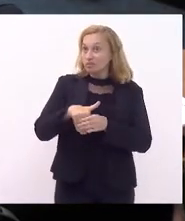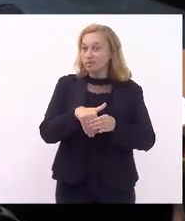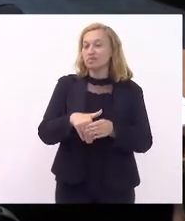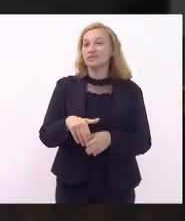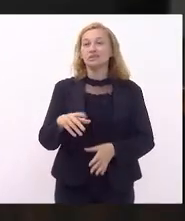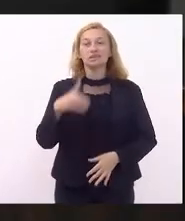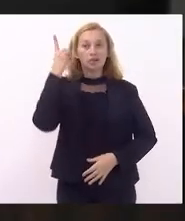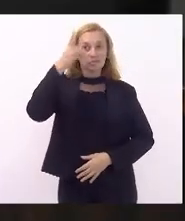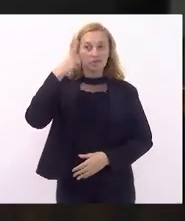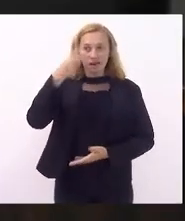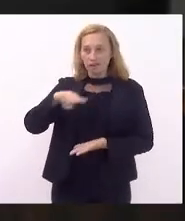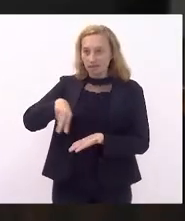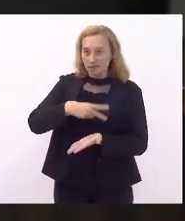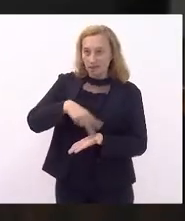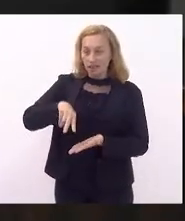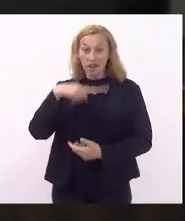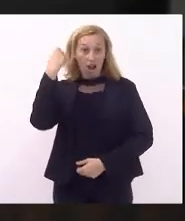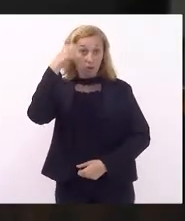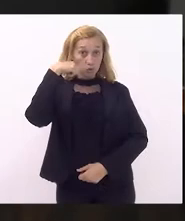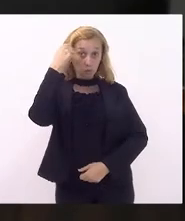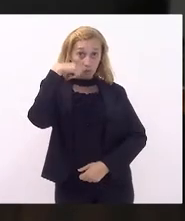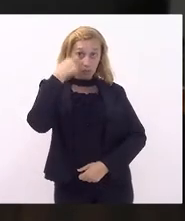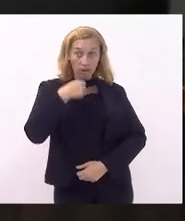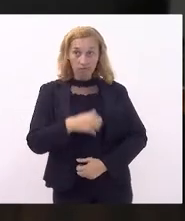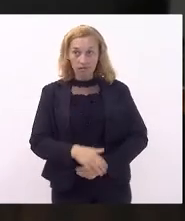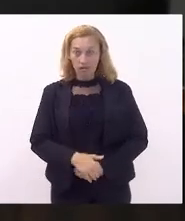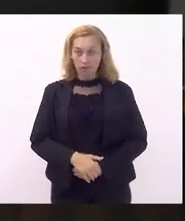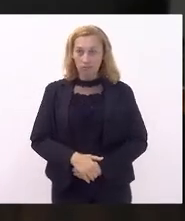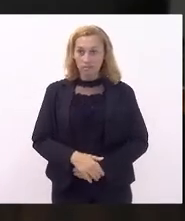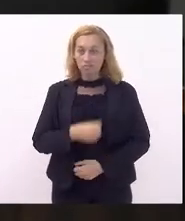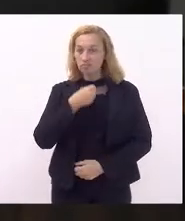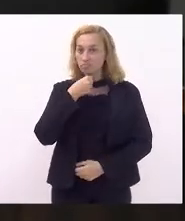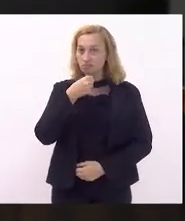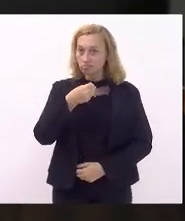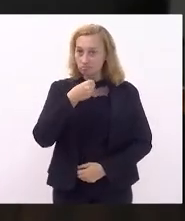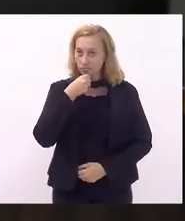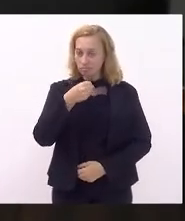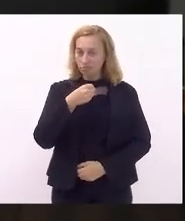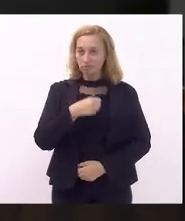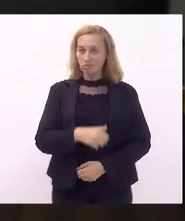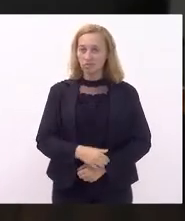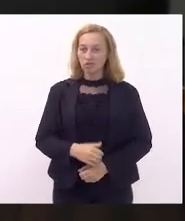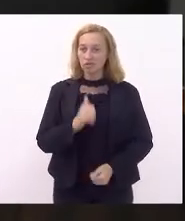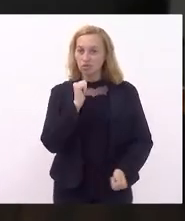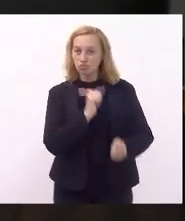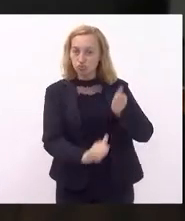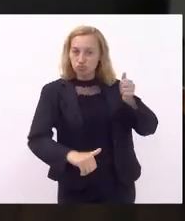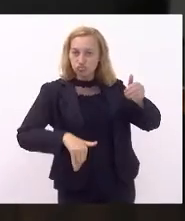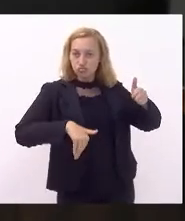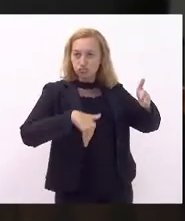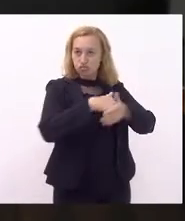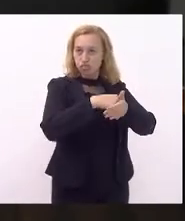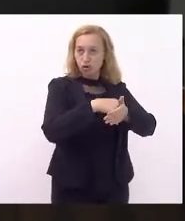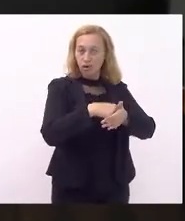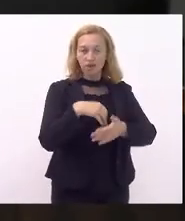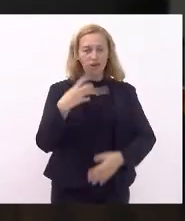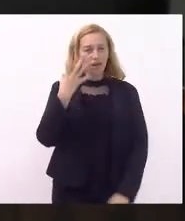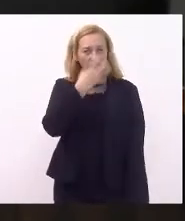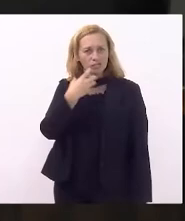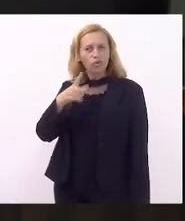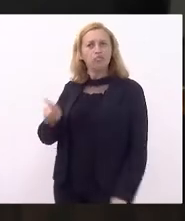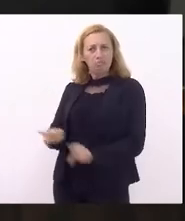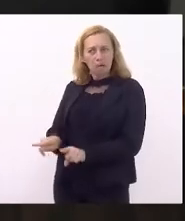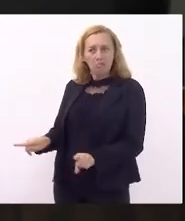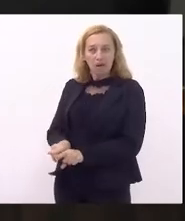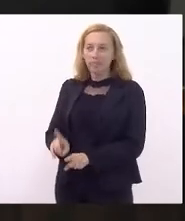dançarino, ator, locutor, jogador de futebol e cantor, canta também, mas